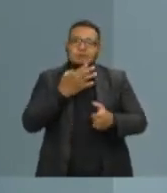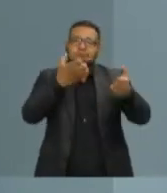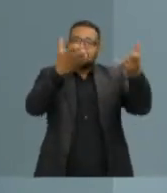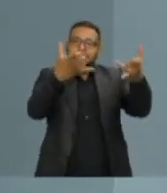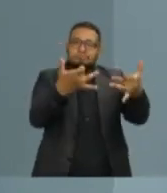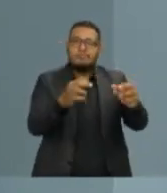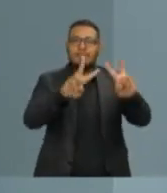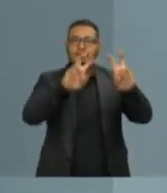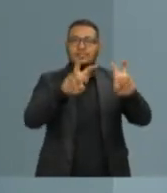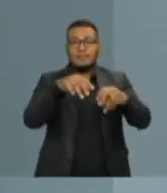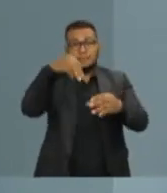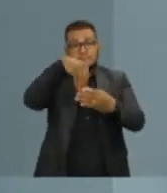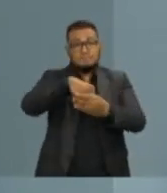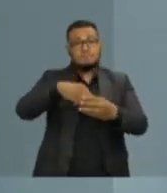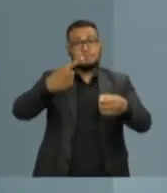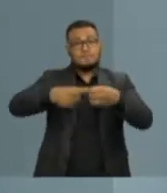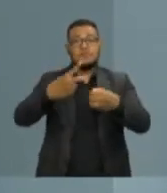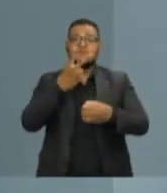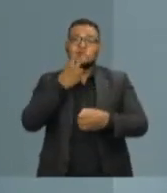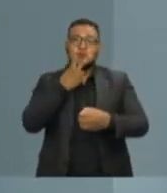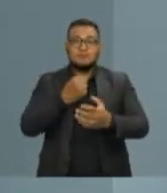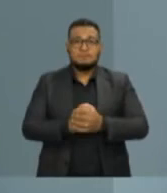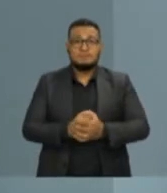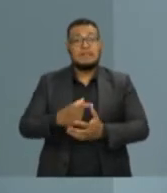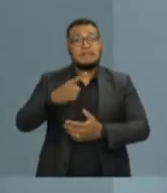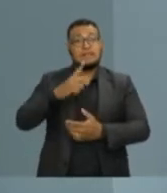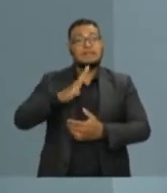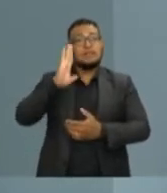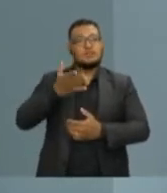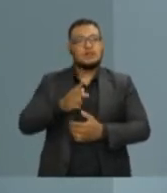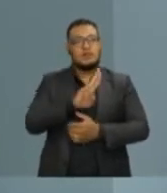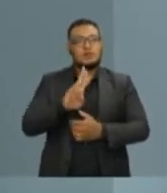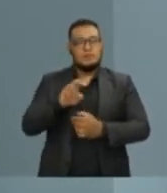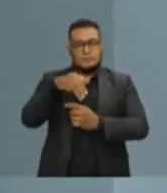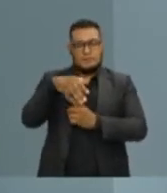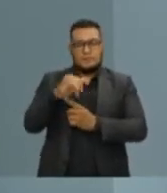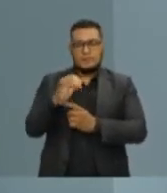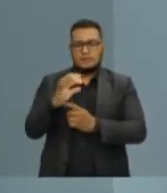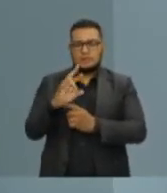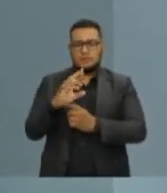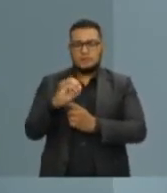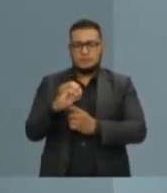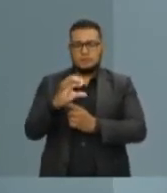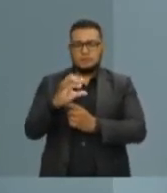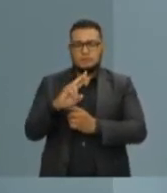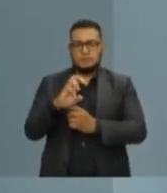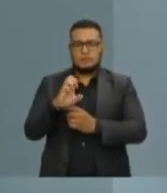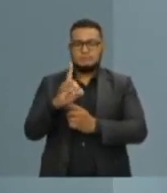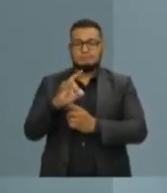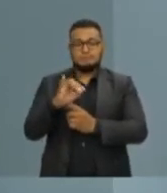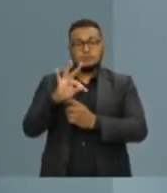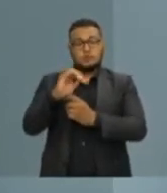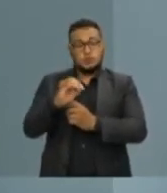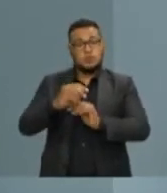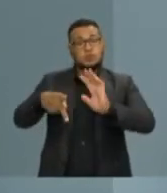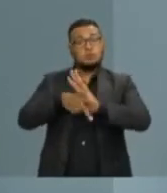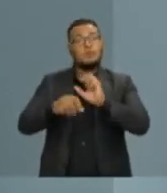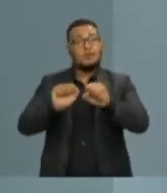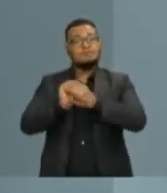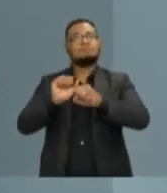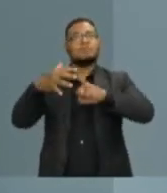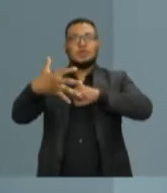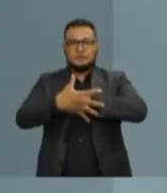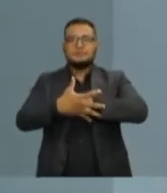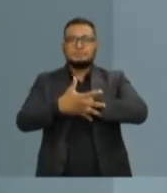município de Vitória. Já existe o programa de microcrédito emergencial do Covid-19. E o candidato veio, no início do